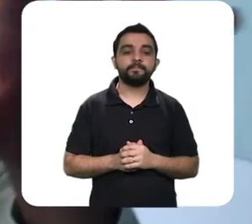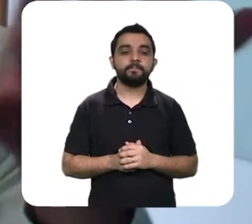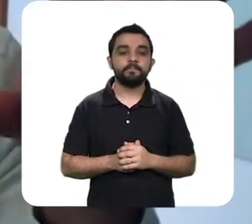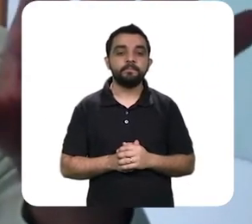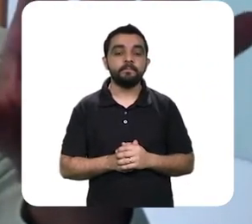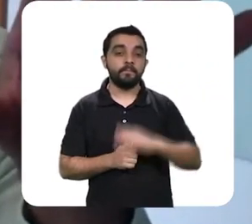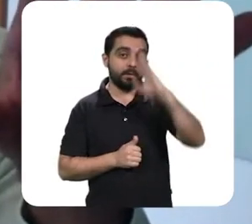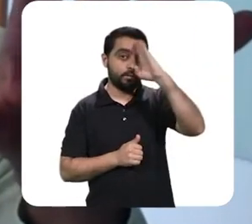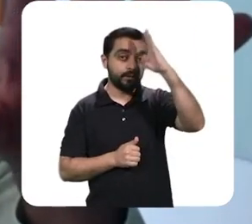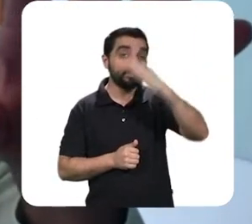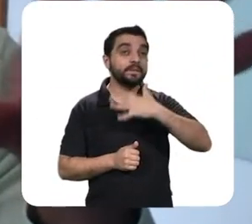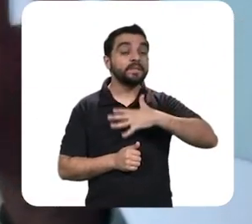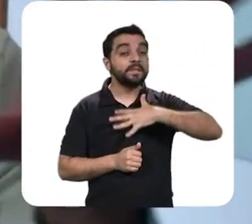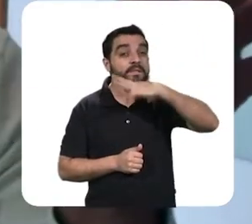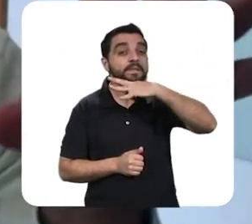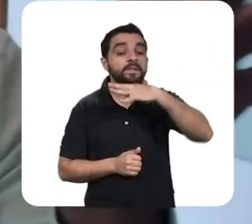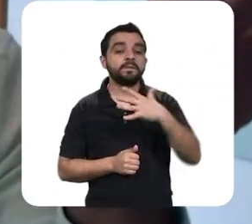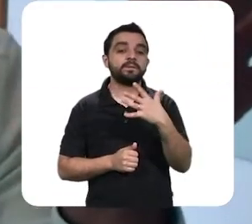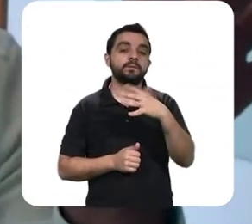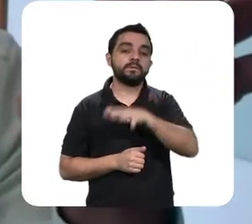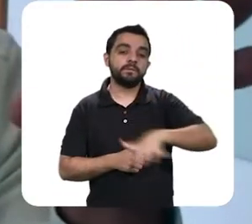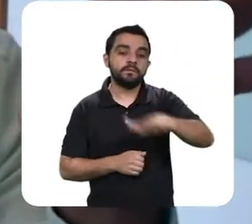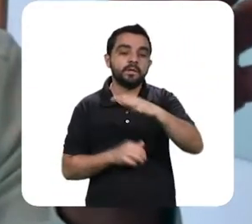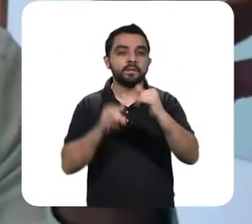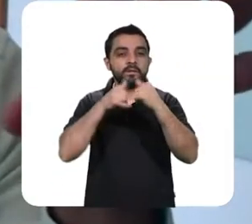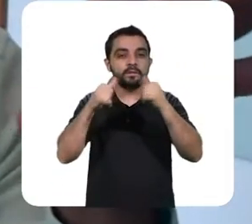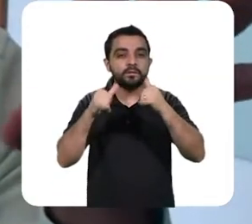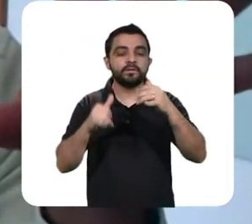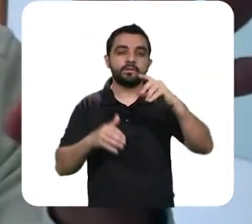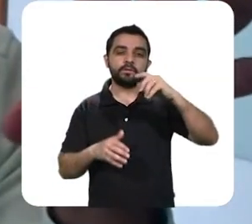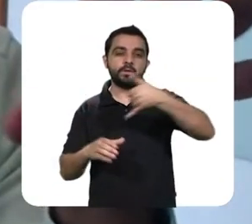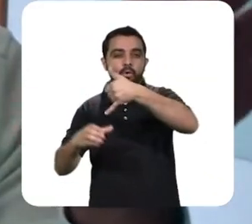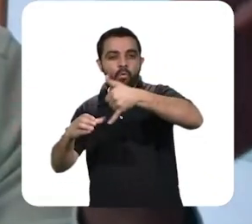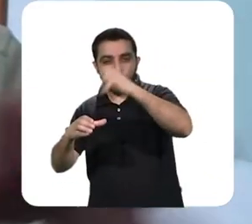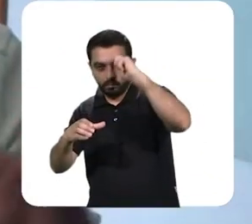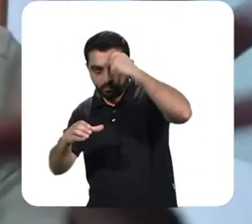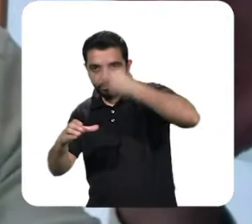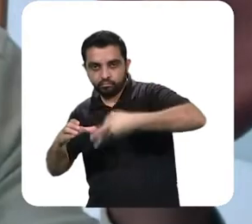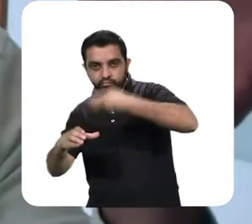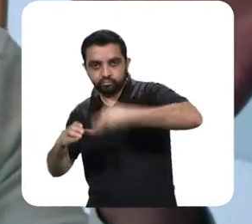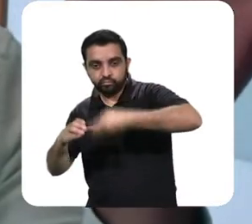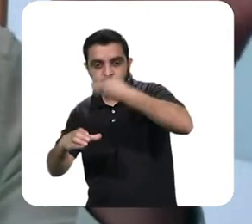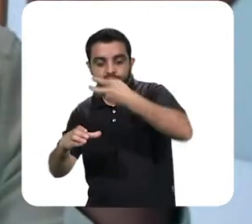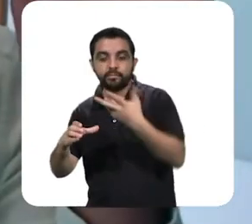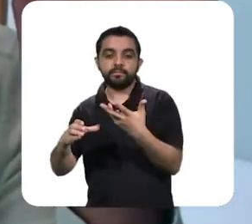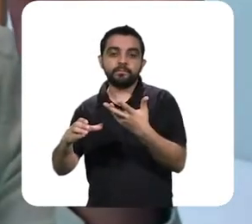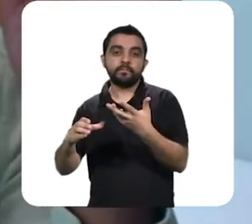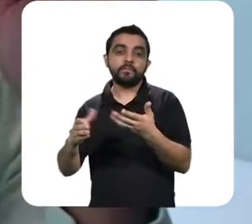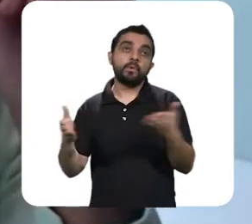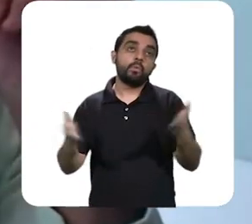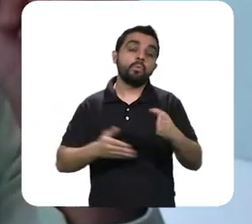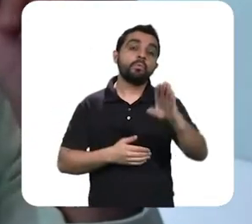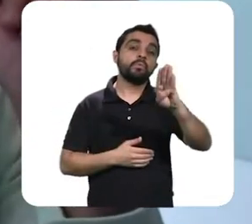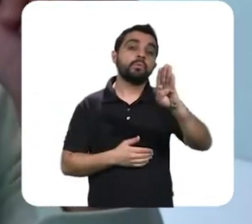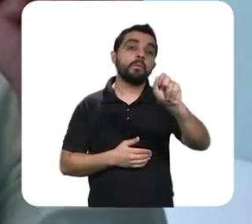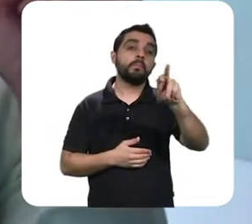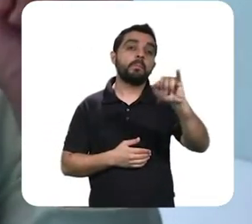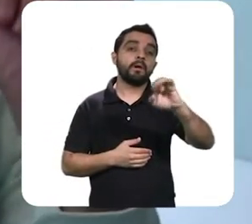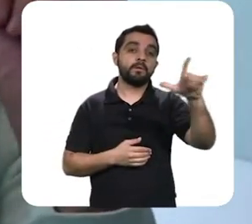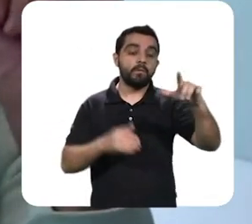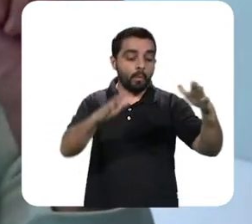crises no setor de energia de petróleo com o barril petróleo sendo negociado hoje a 30 dólares o barril